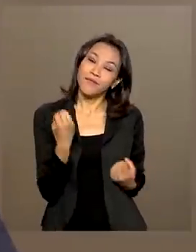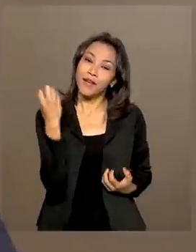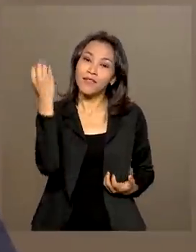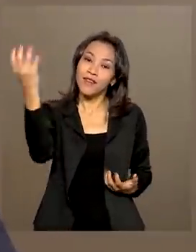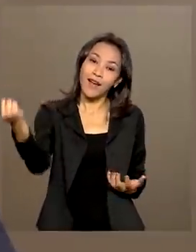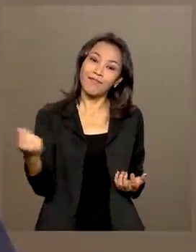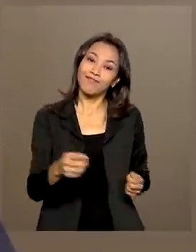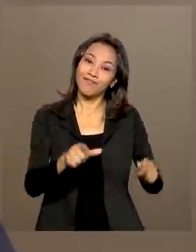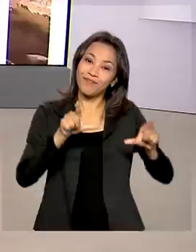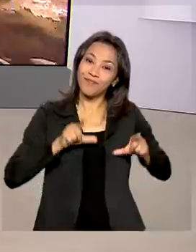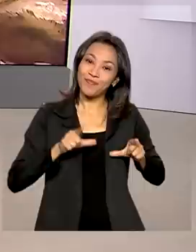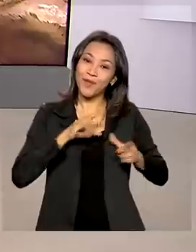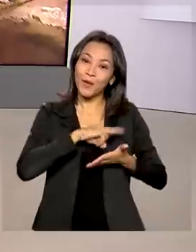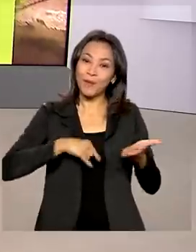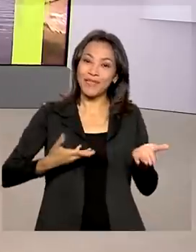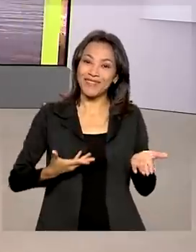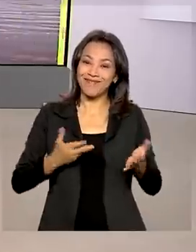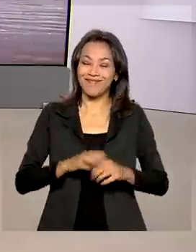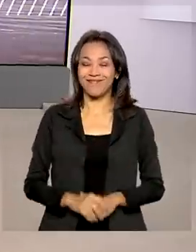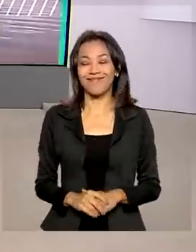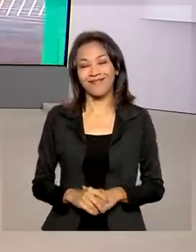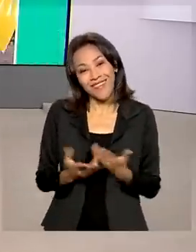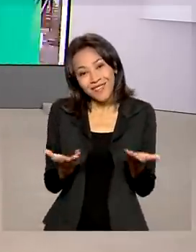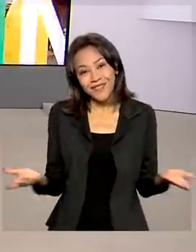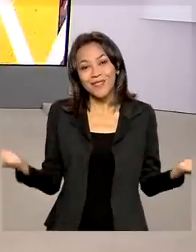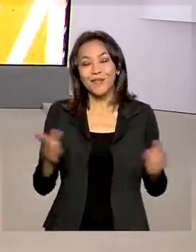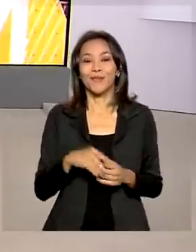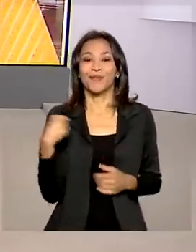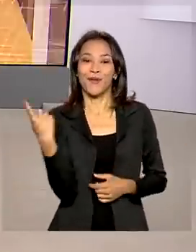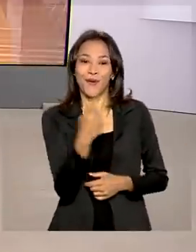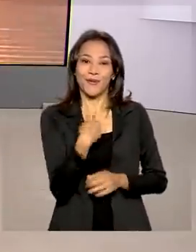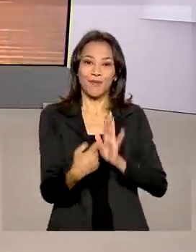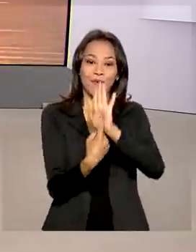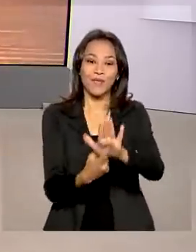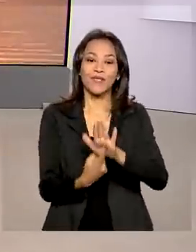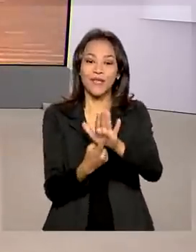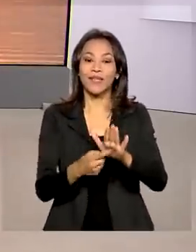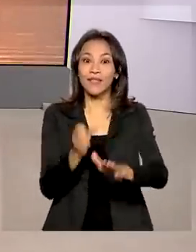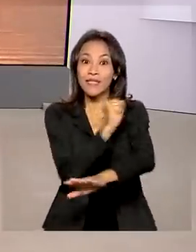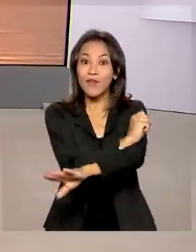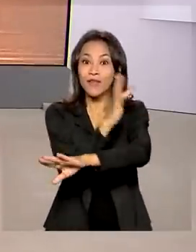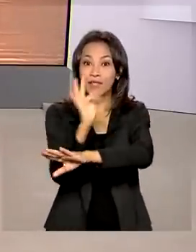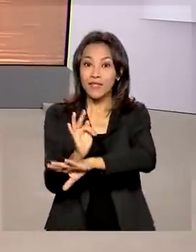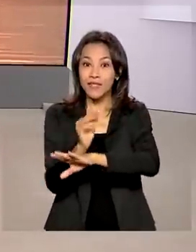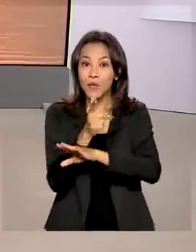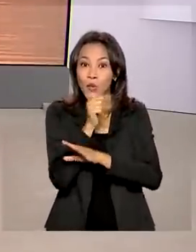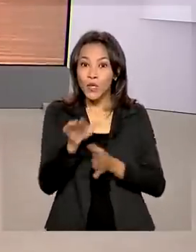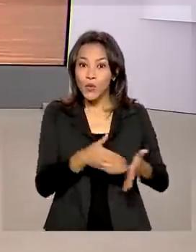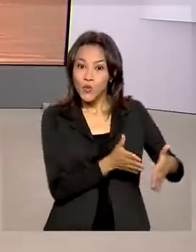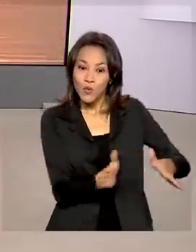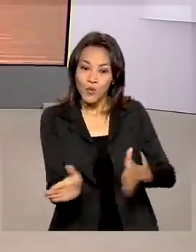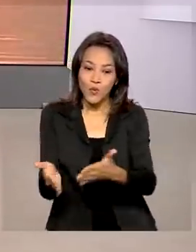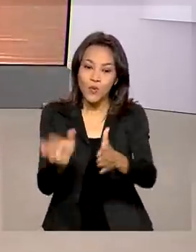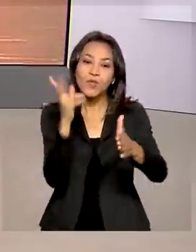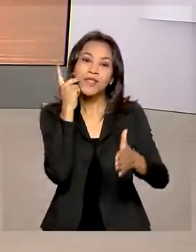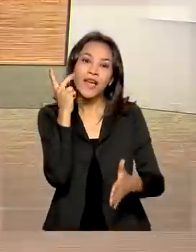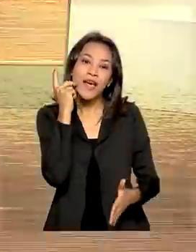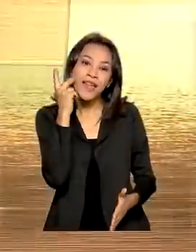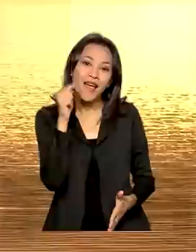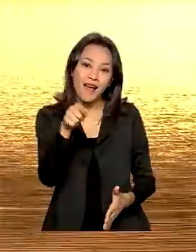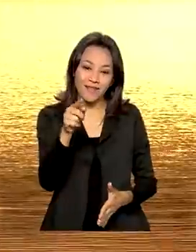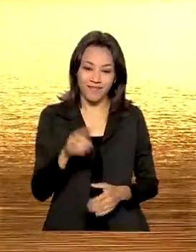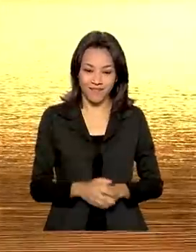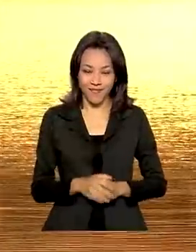documento. É isso, a gente encerra com imagens do Rio São Francisco, no Ceará, feitas pelo cinegrafista Rafael